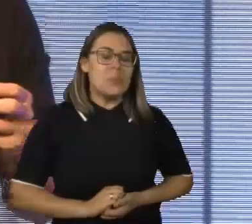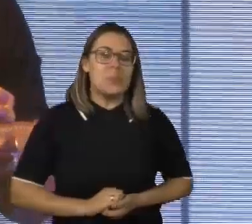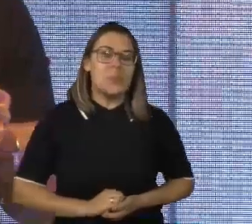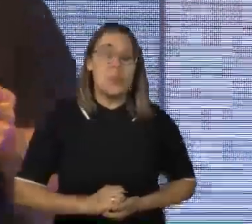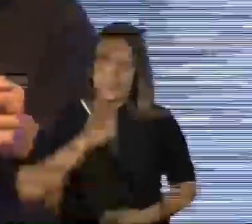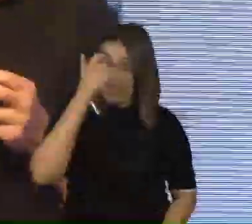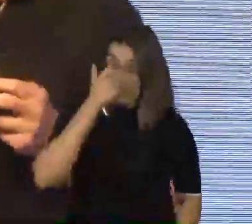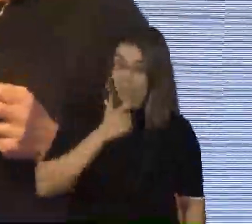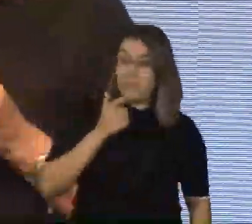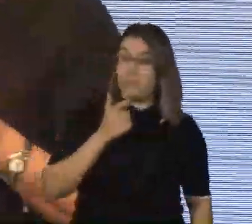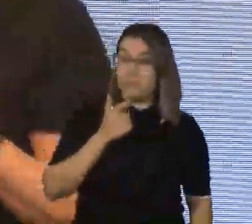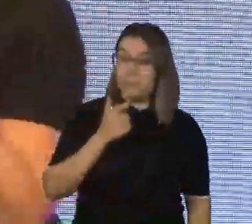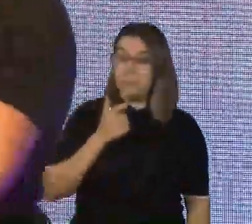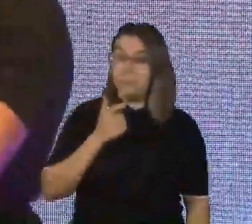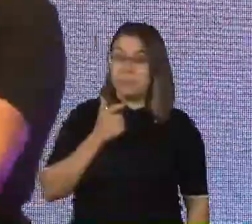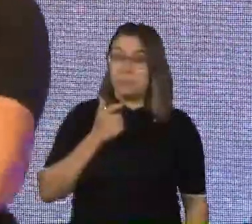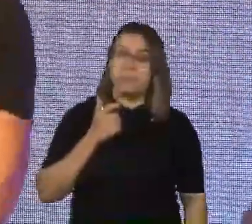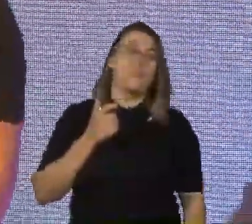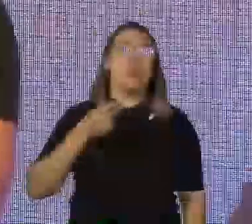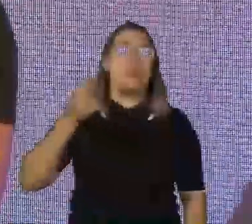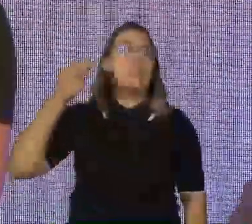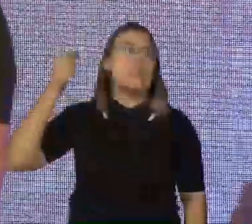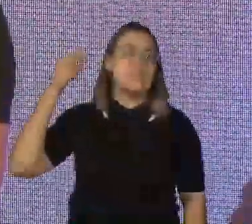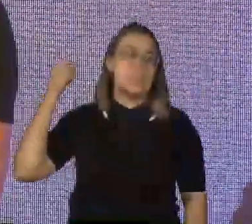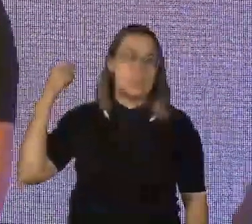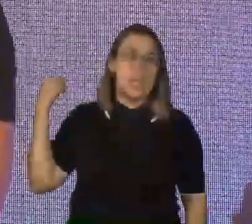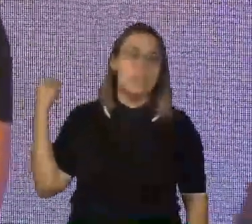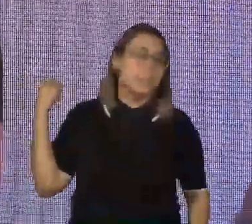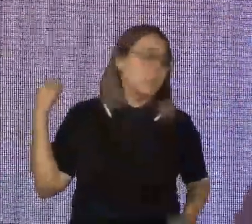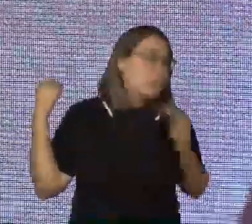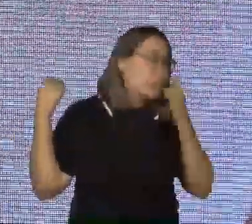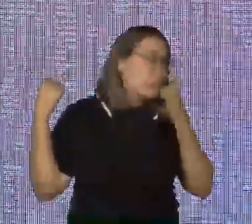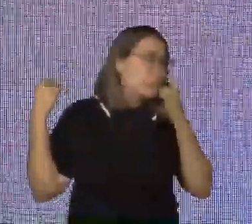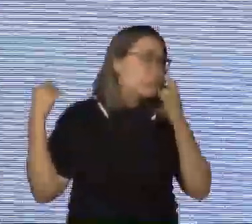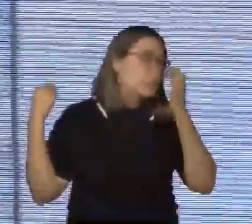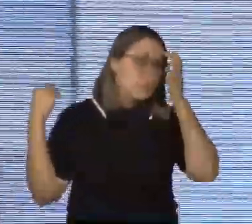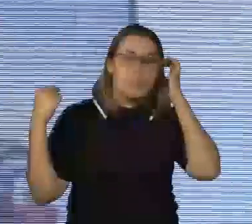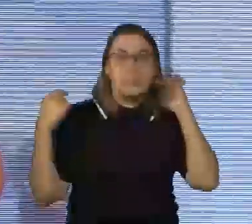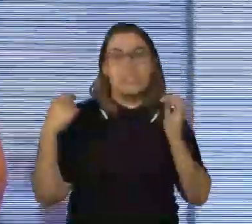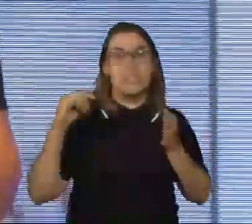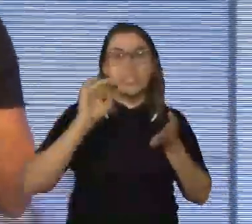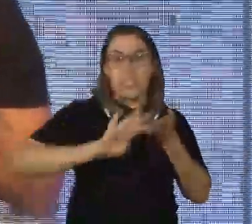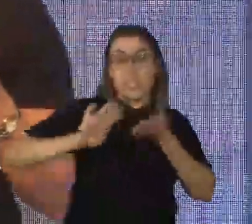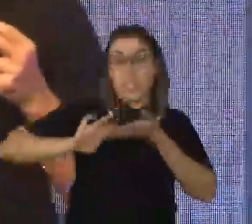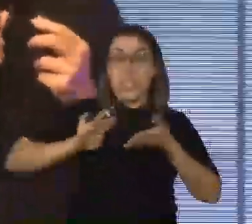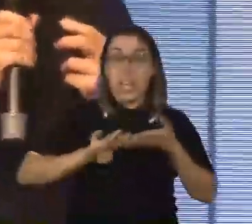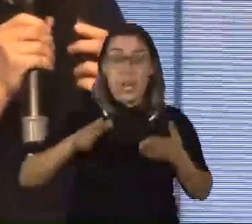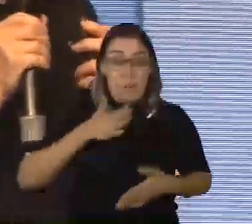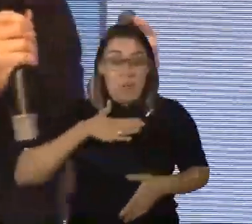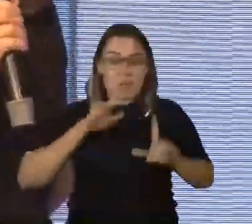Eu passei por uma censura quando eu trouxe os meus slides aqui. E essa censura